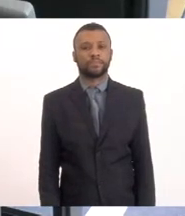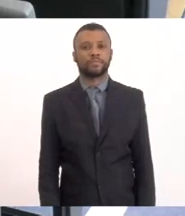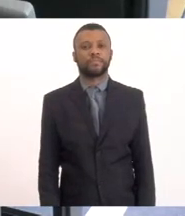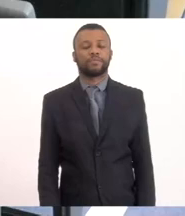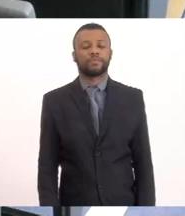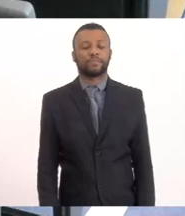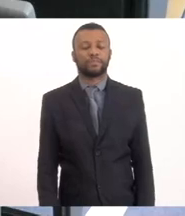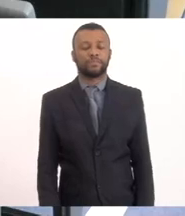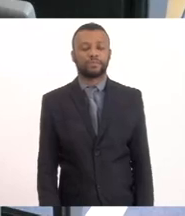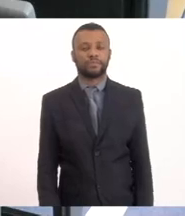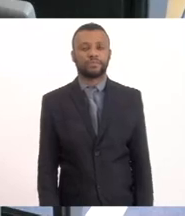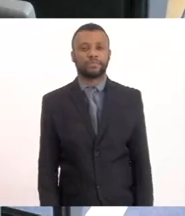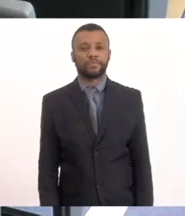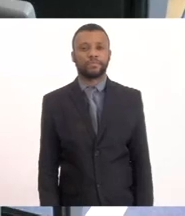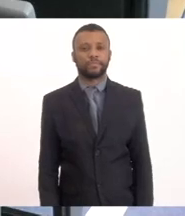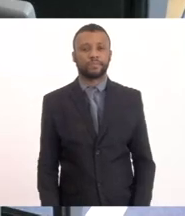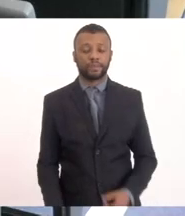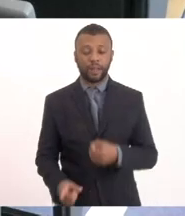Abre o microfone